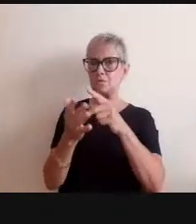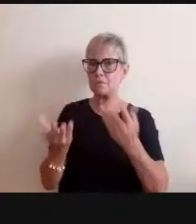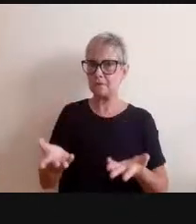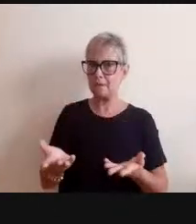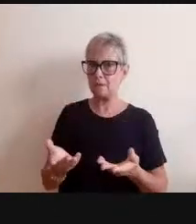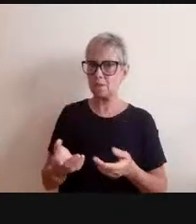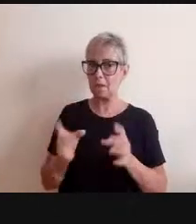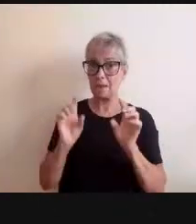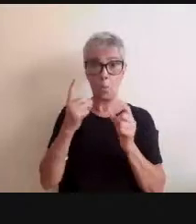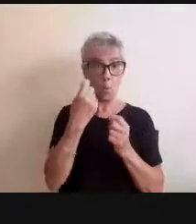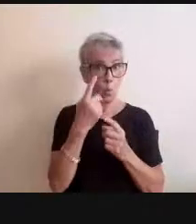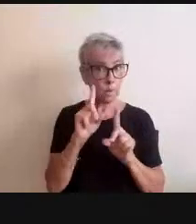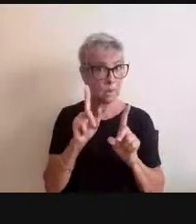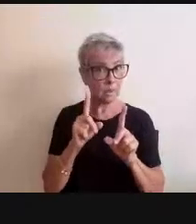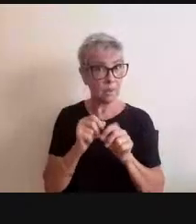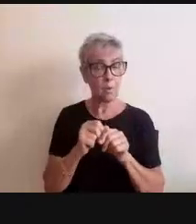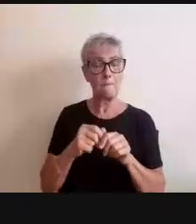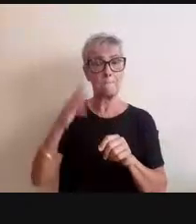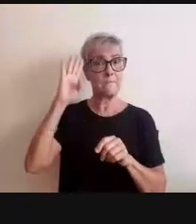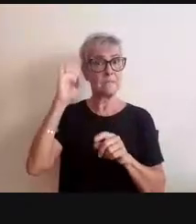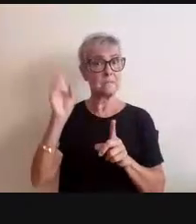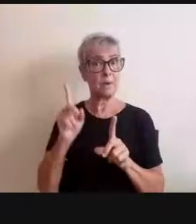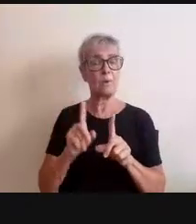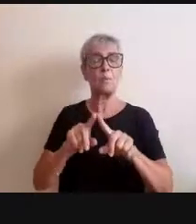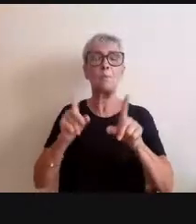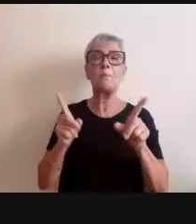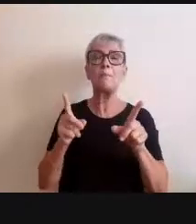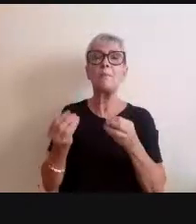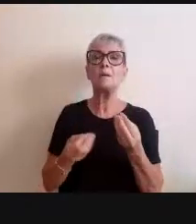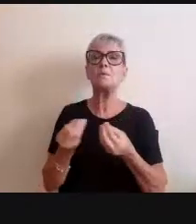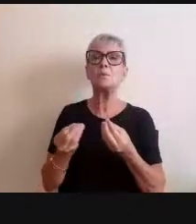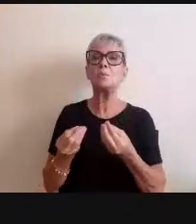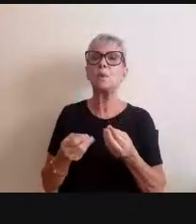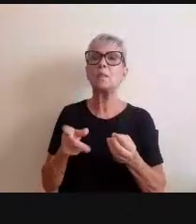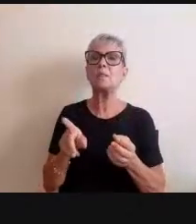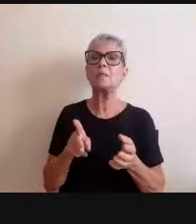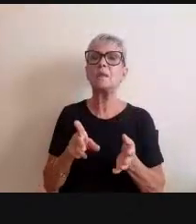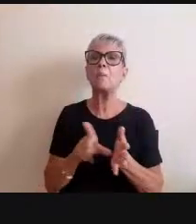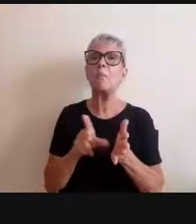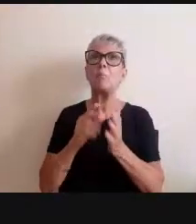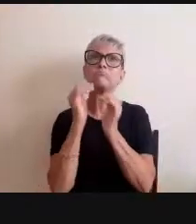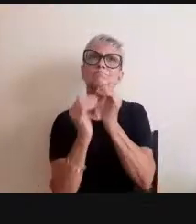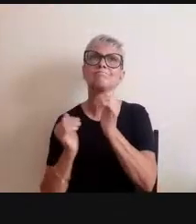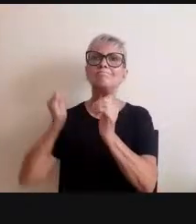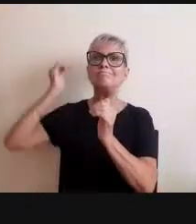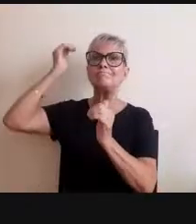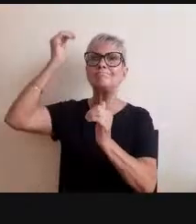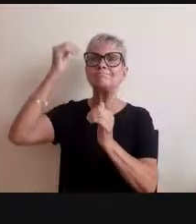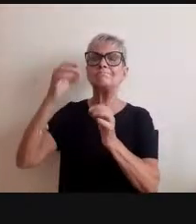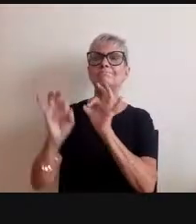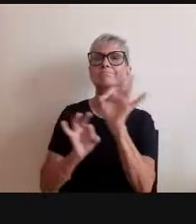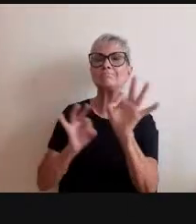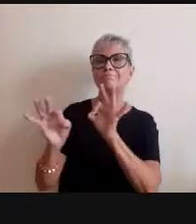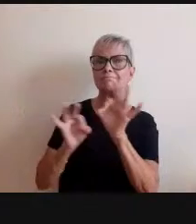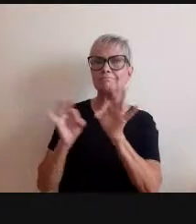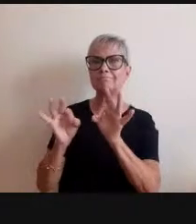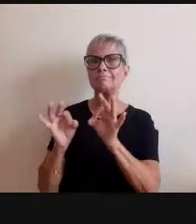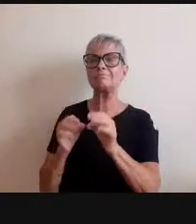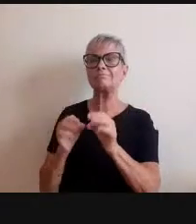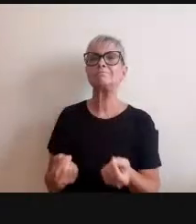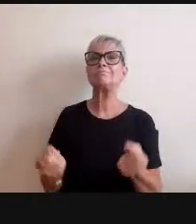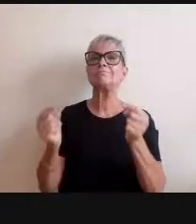única, que não é essencial, que não exerce nenhuma hierarquia dentro daquele projeto que está sendo proposto,